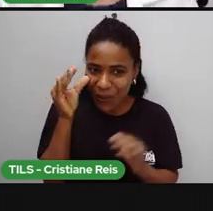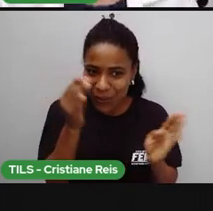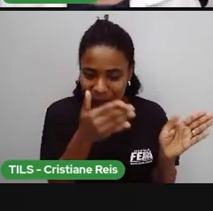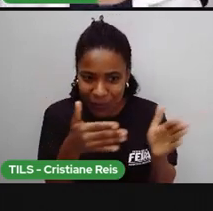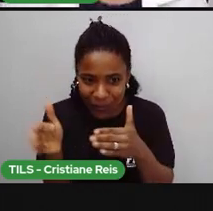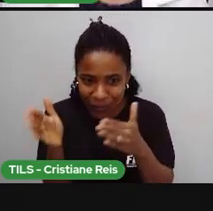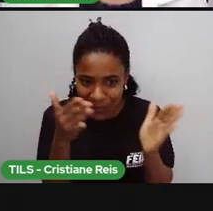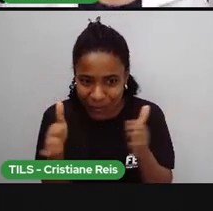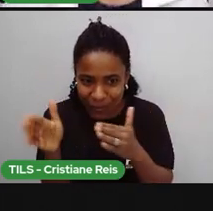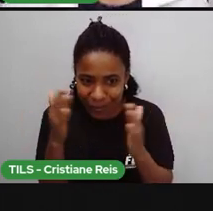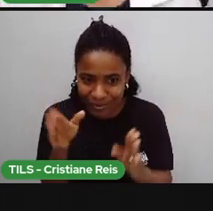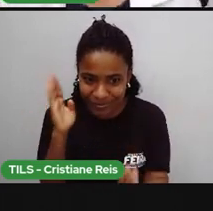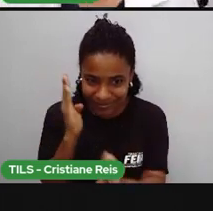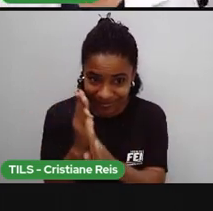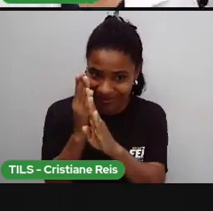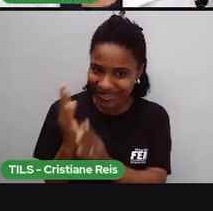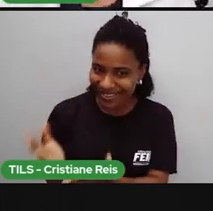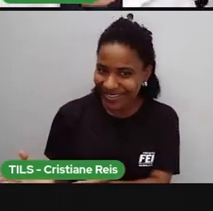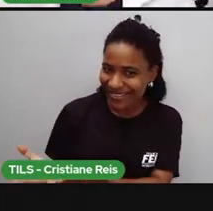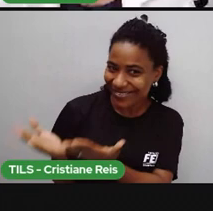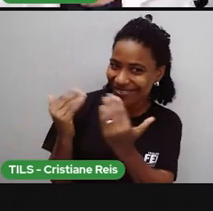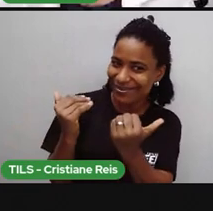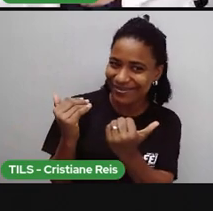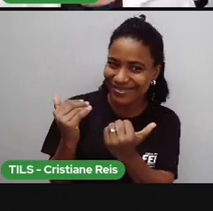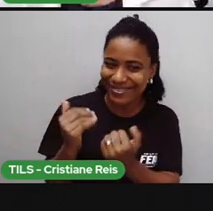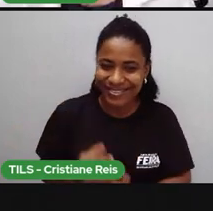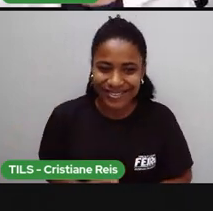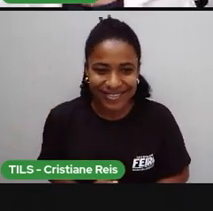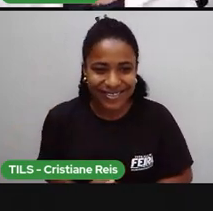ao vídeo. Let's go! Vamos lá?